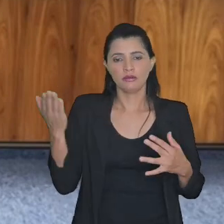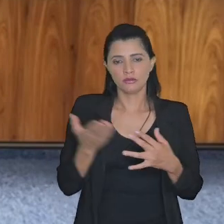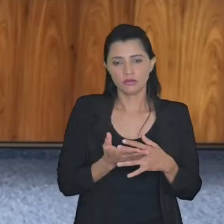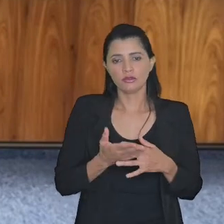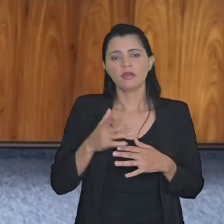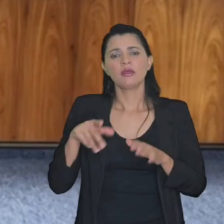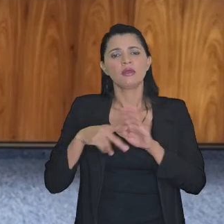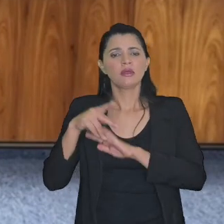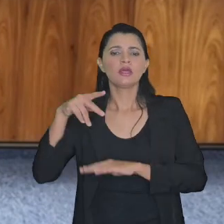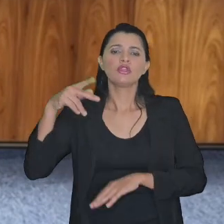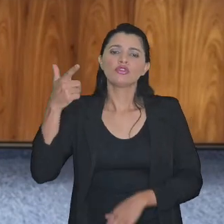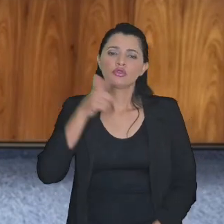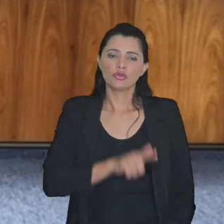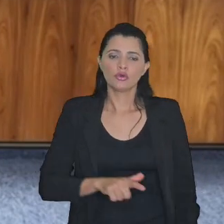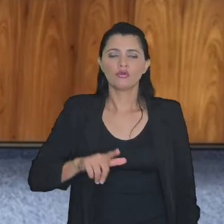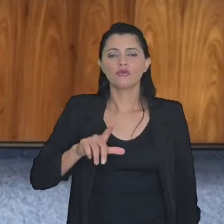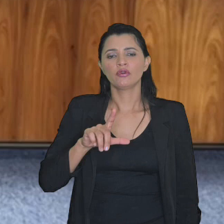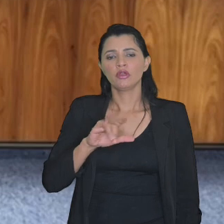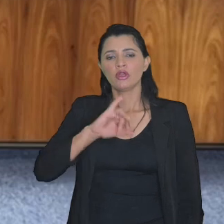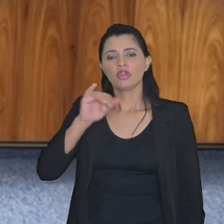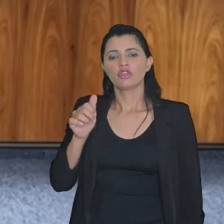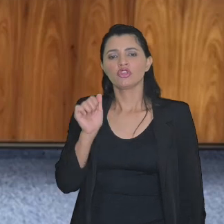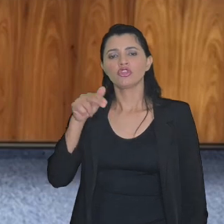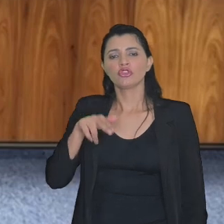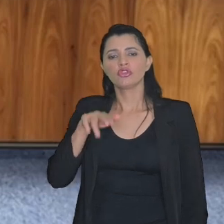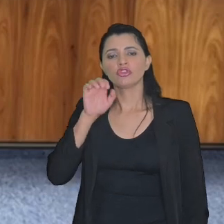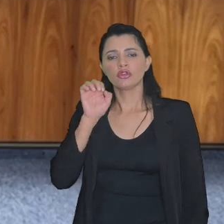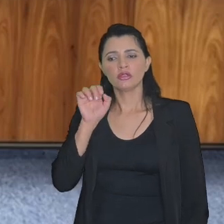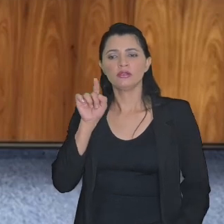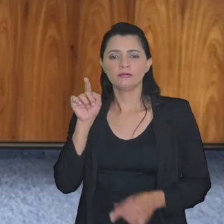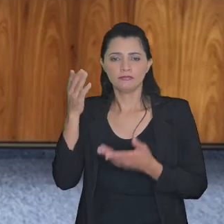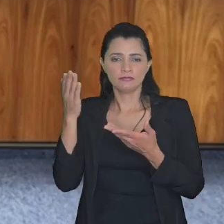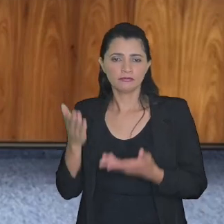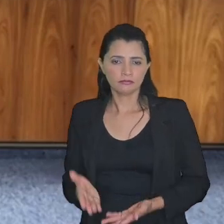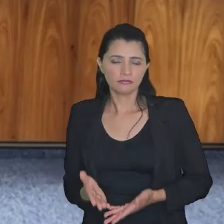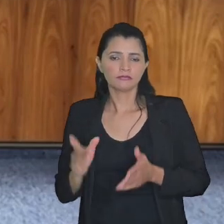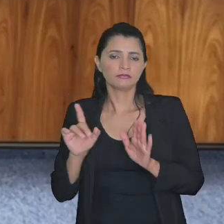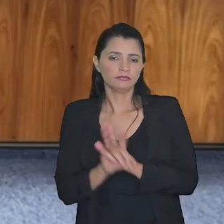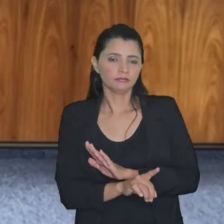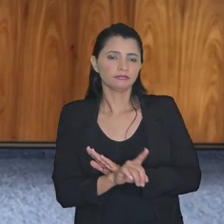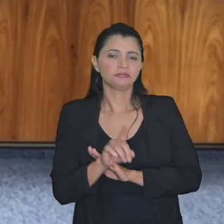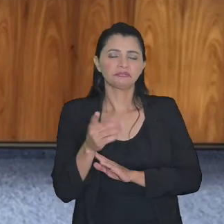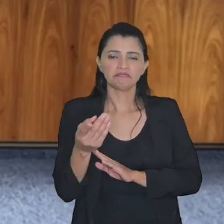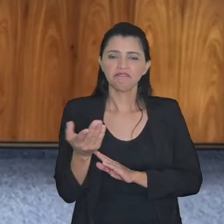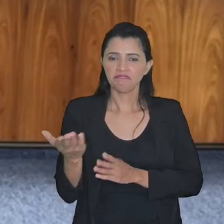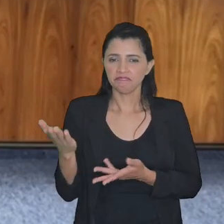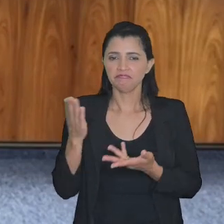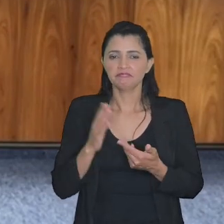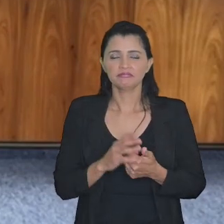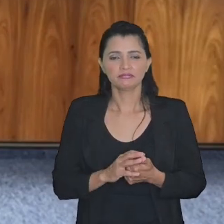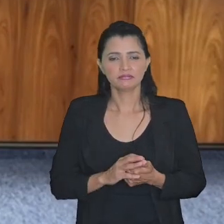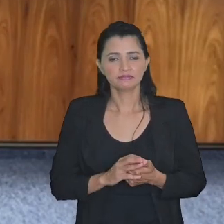é da novamente da doutora Jane aqui ela vai pagar o dobro